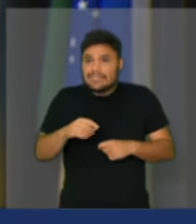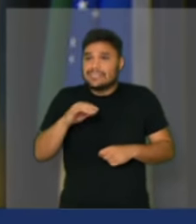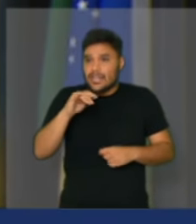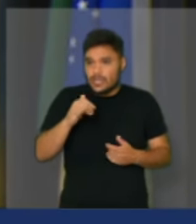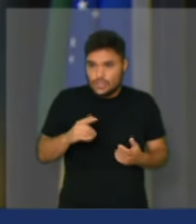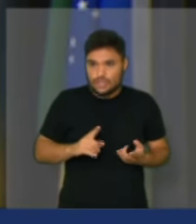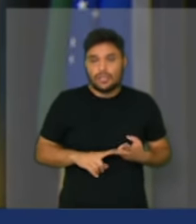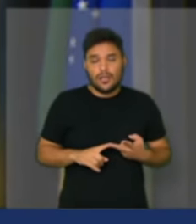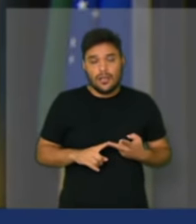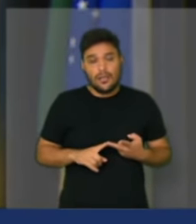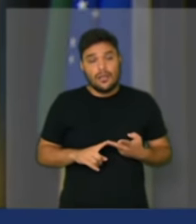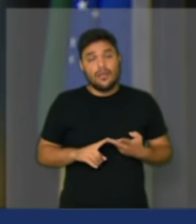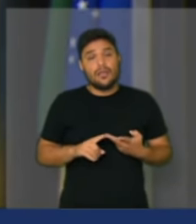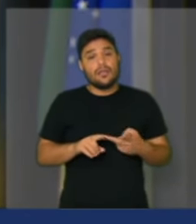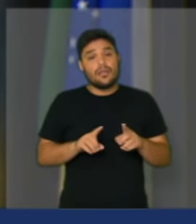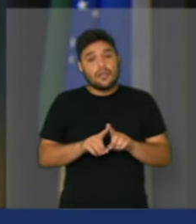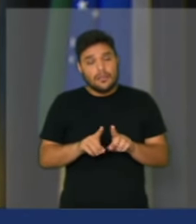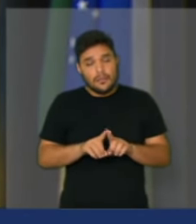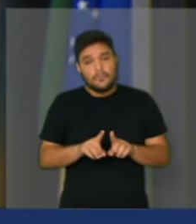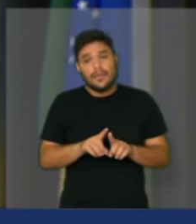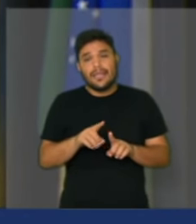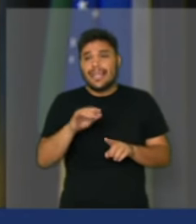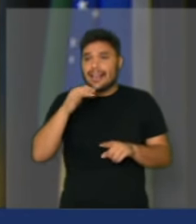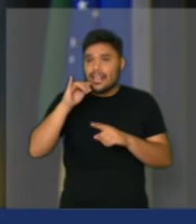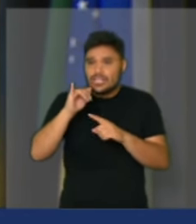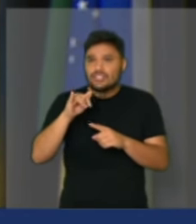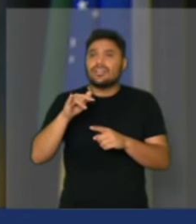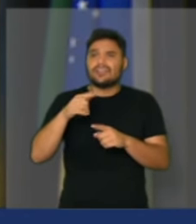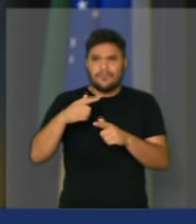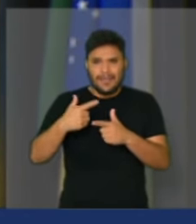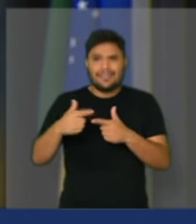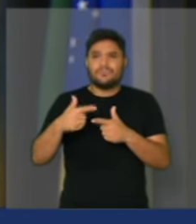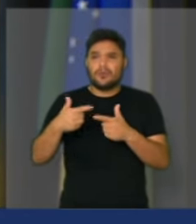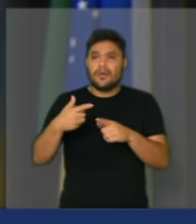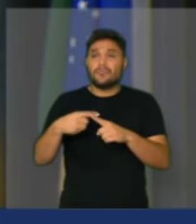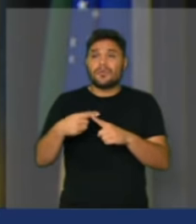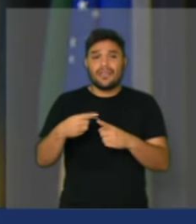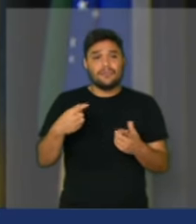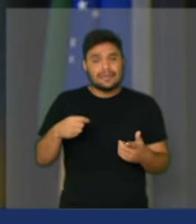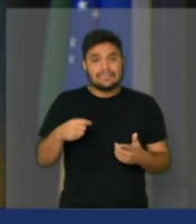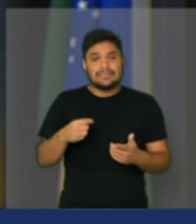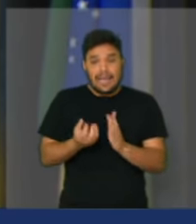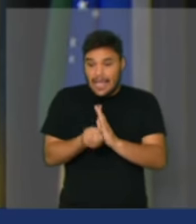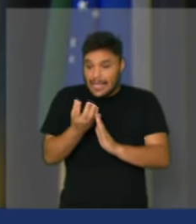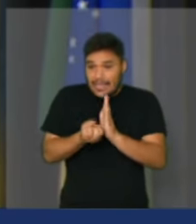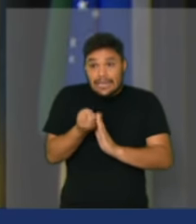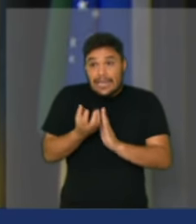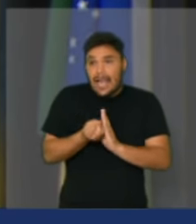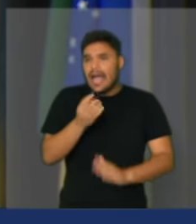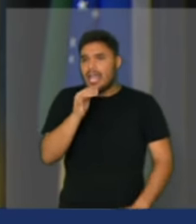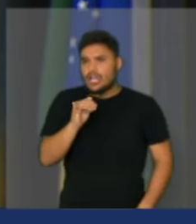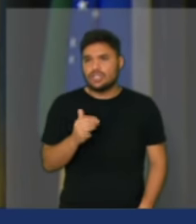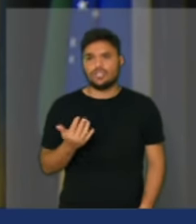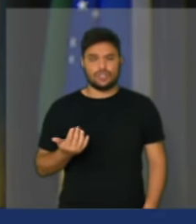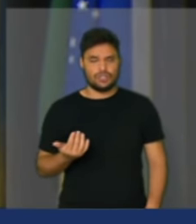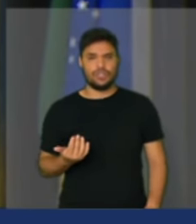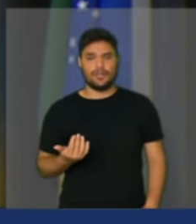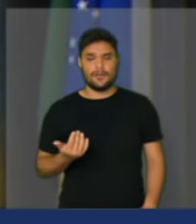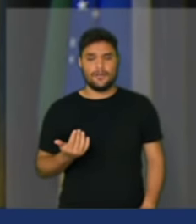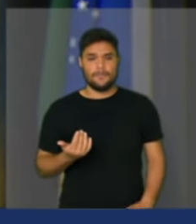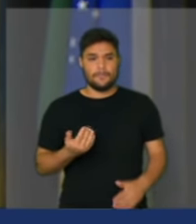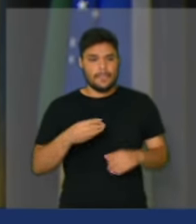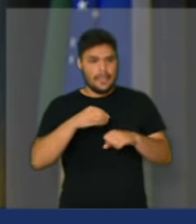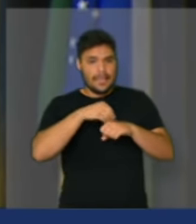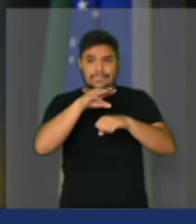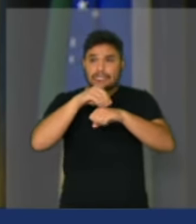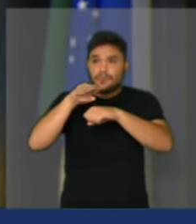e do ponto de vista energético, a necessidade de aumentar a geração, a demanda e a transmissão de